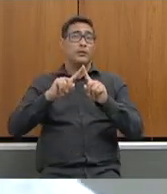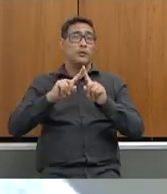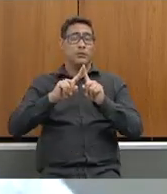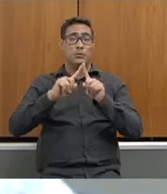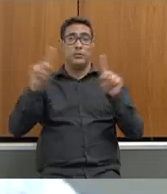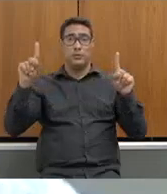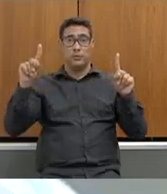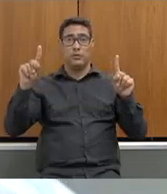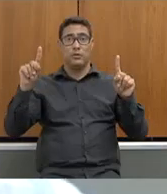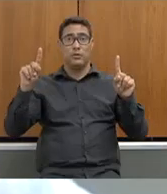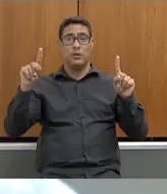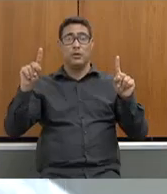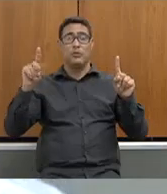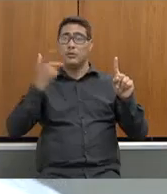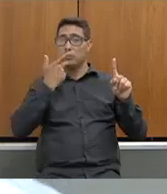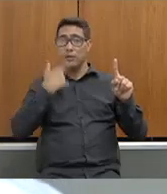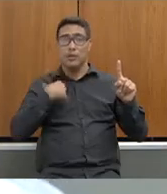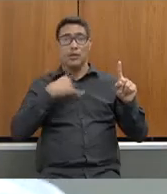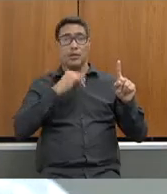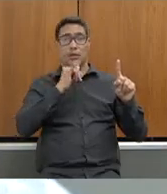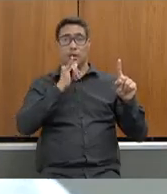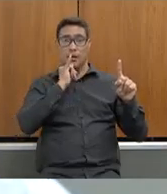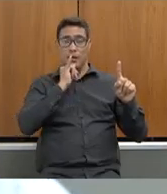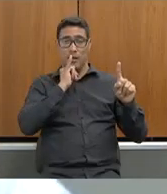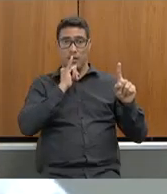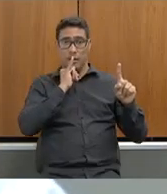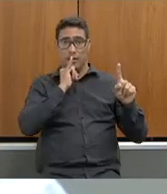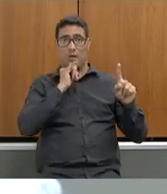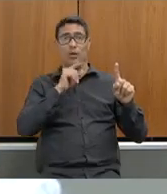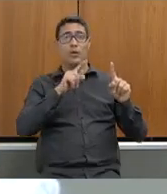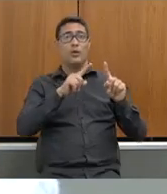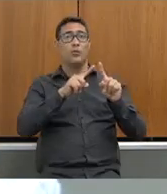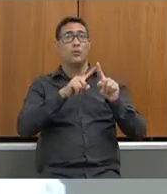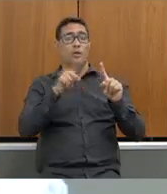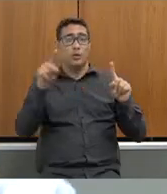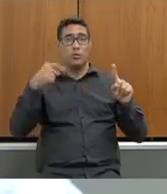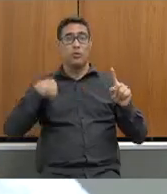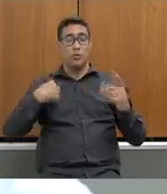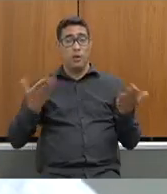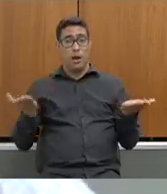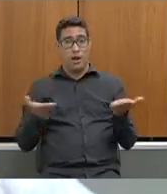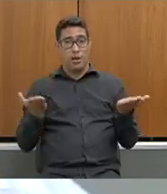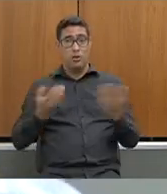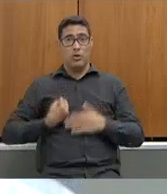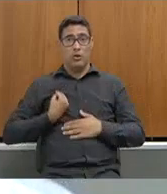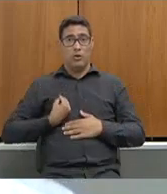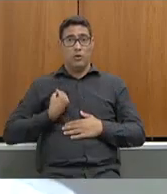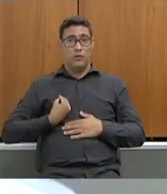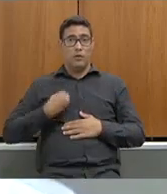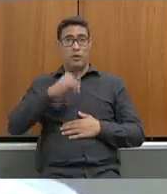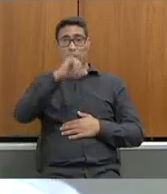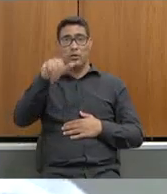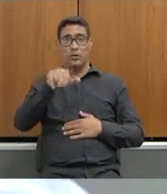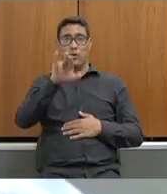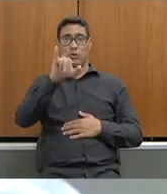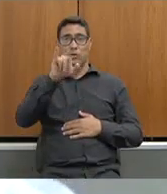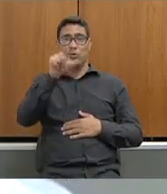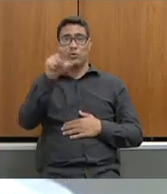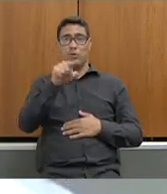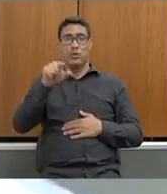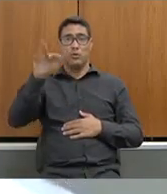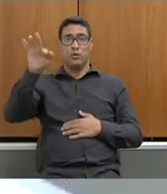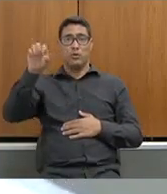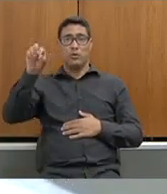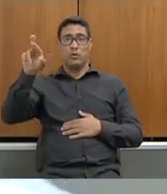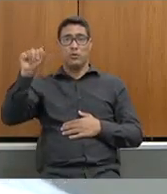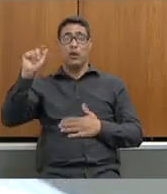para a gente ter como exemplo aqui eu estou em Juiz de Fora no momento em Juiz de Fora foi feito o acordo para se